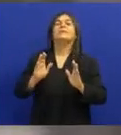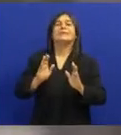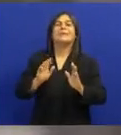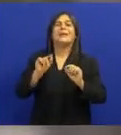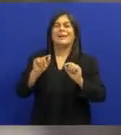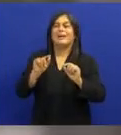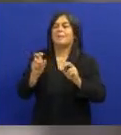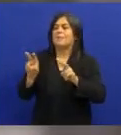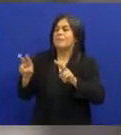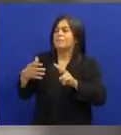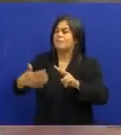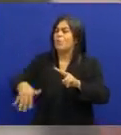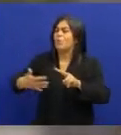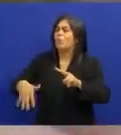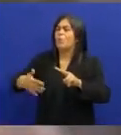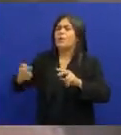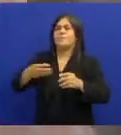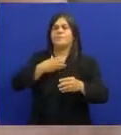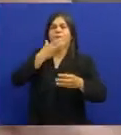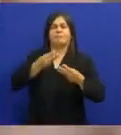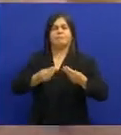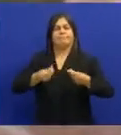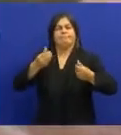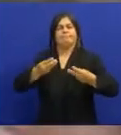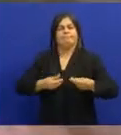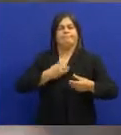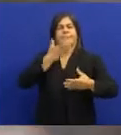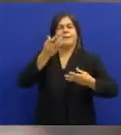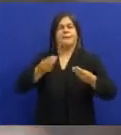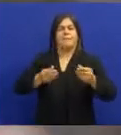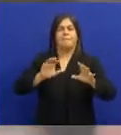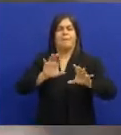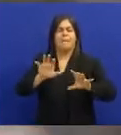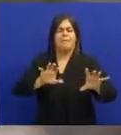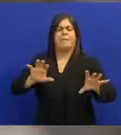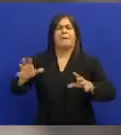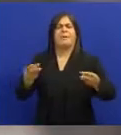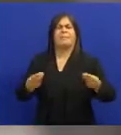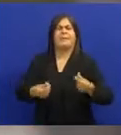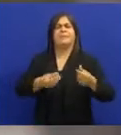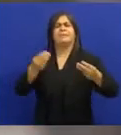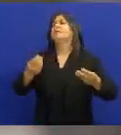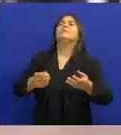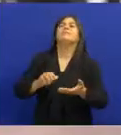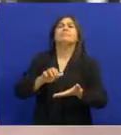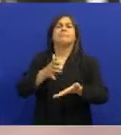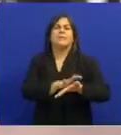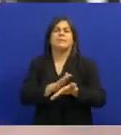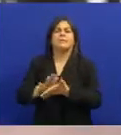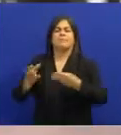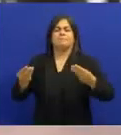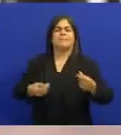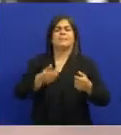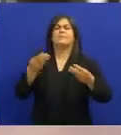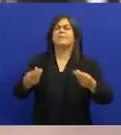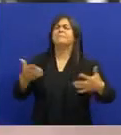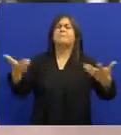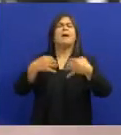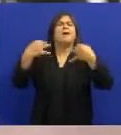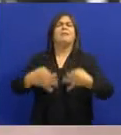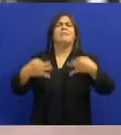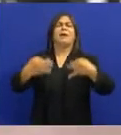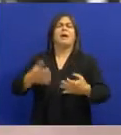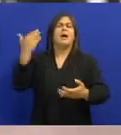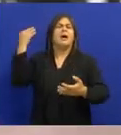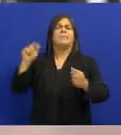Aquela voz que foi Teve um impacto muito grande Pela pronúncia Dicção Aquela divisão excessiva Quer dizer O cara que sabia Metificar muito